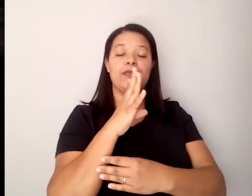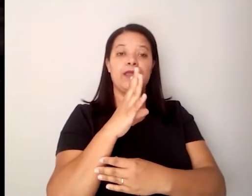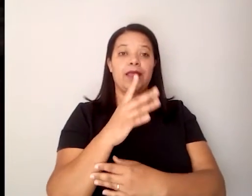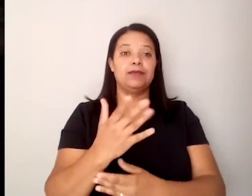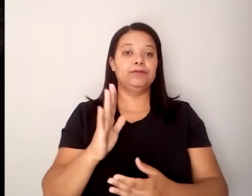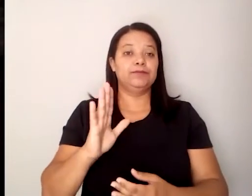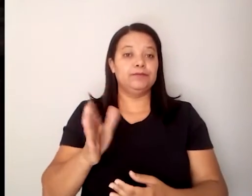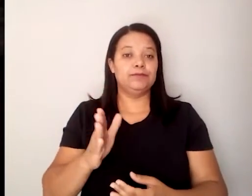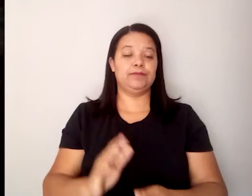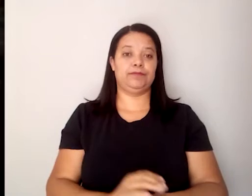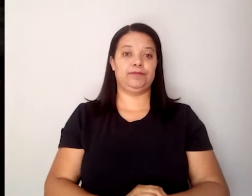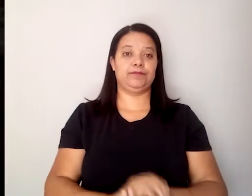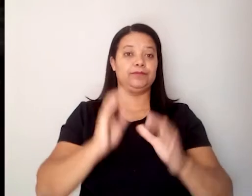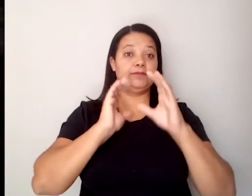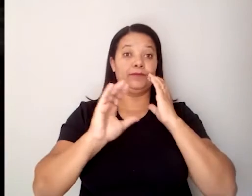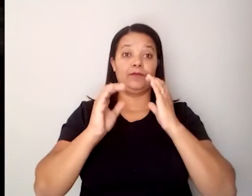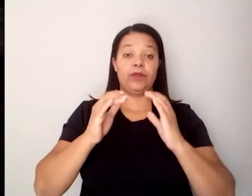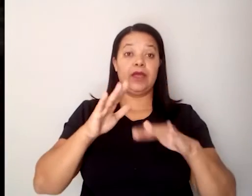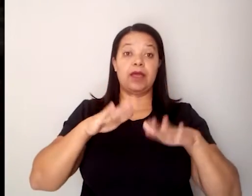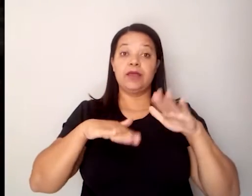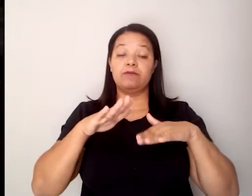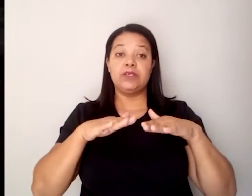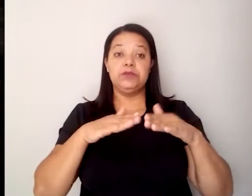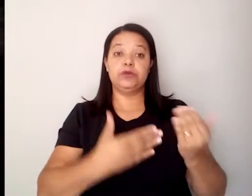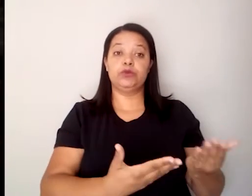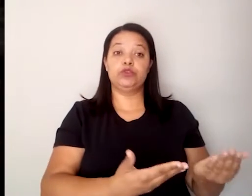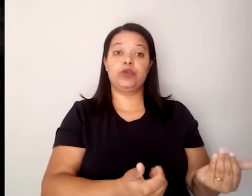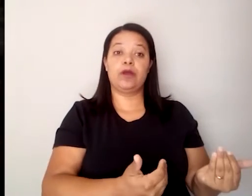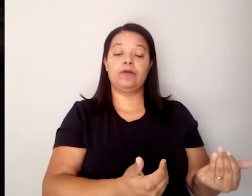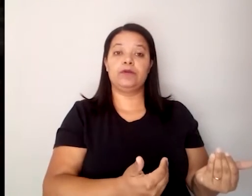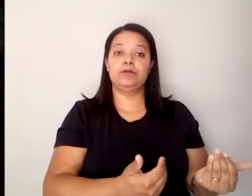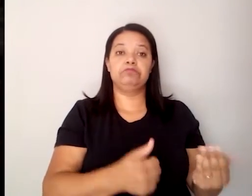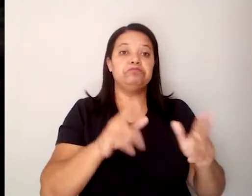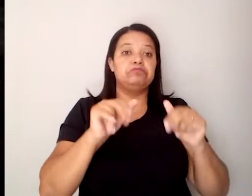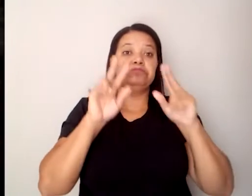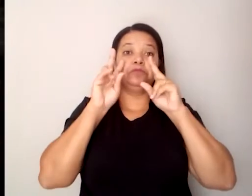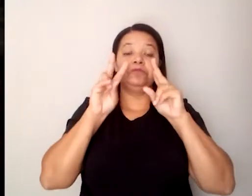mas que eles, os mais jovens nunca viram, porque elas não existem mais,